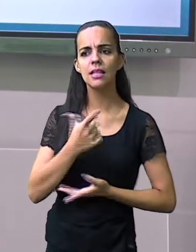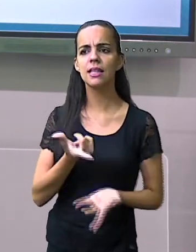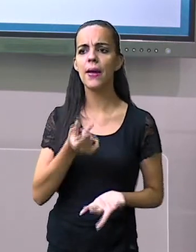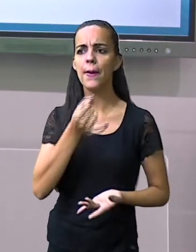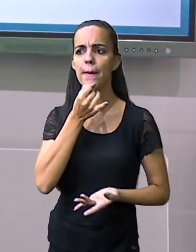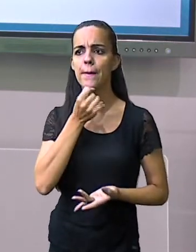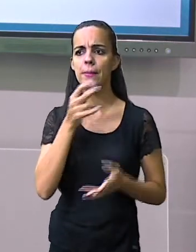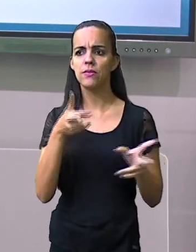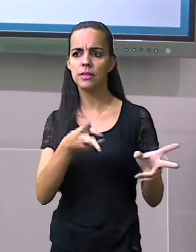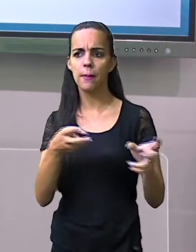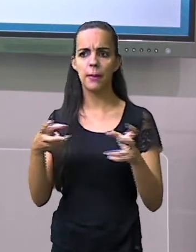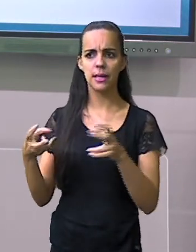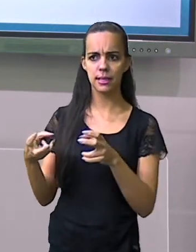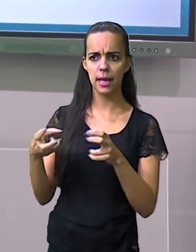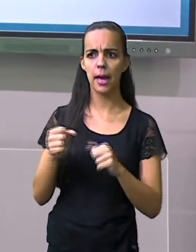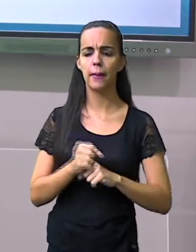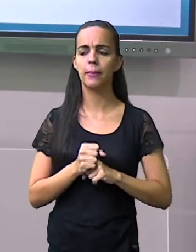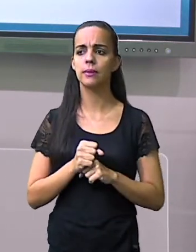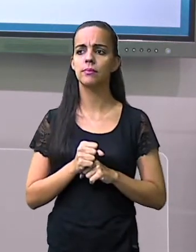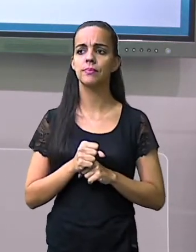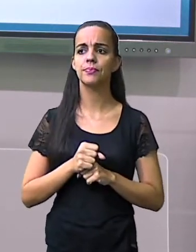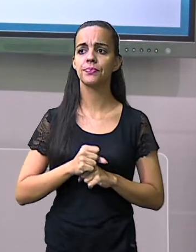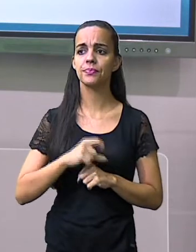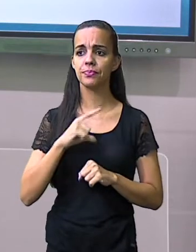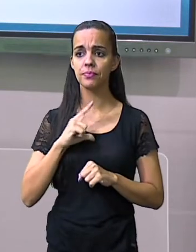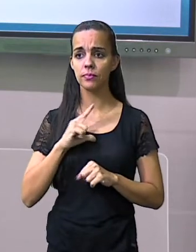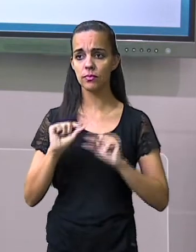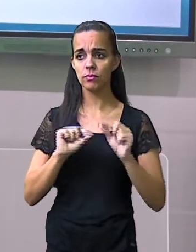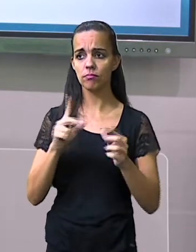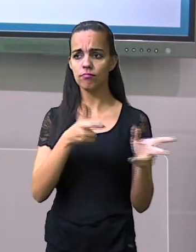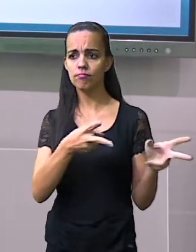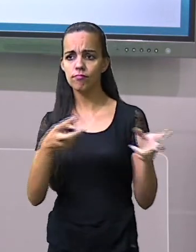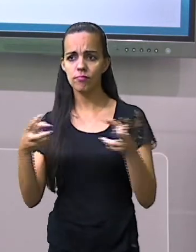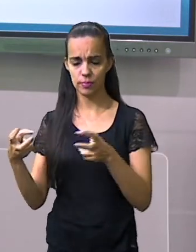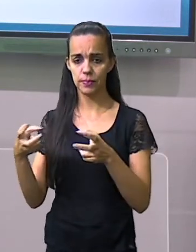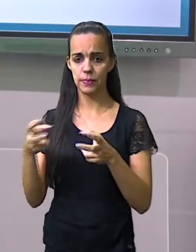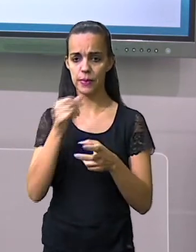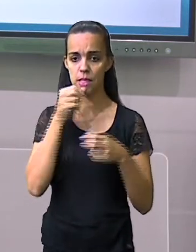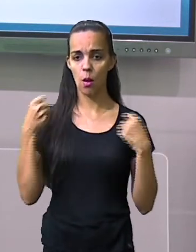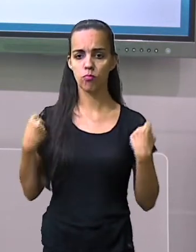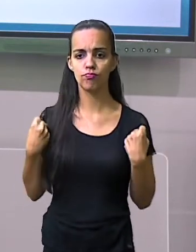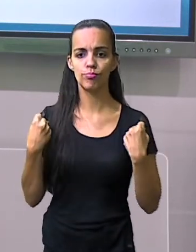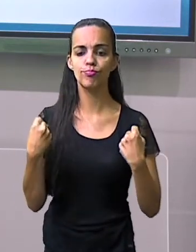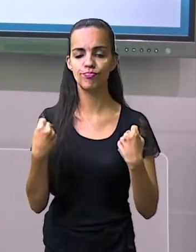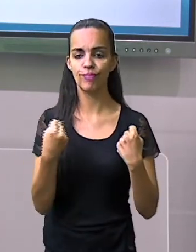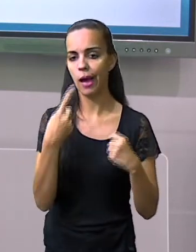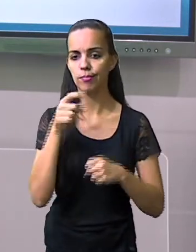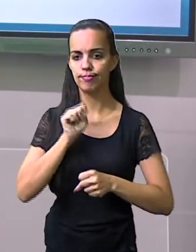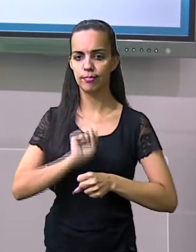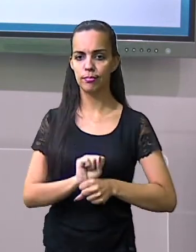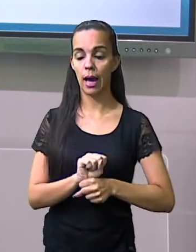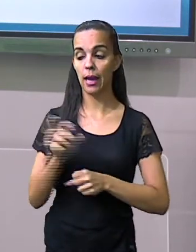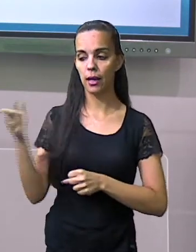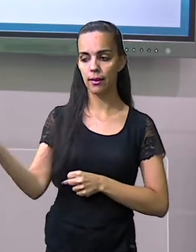caso, pra outra pessoa, pro outro motorista que tá ali naquela via.